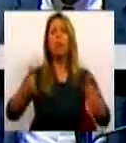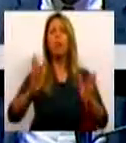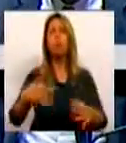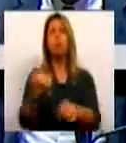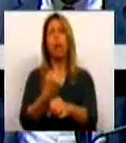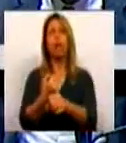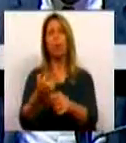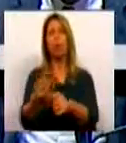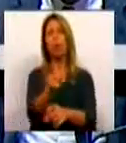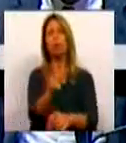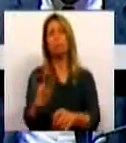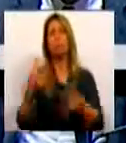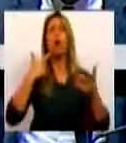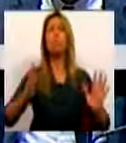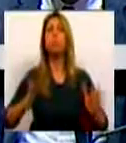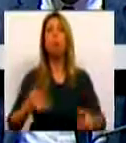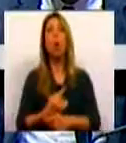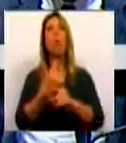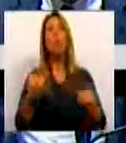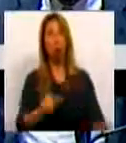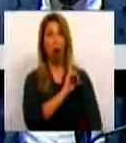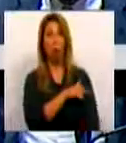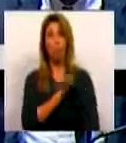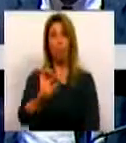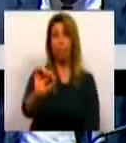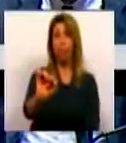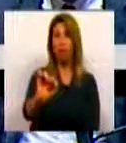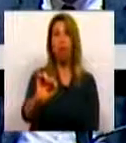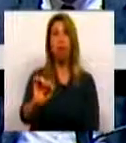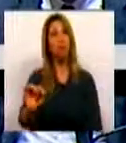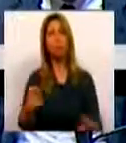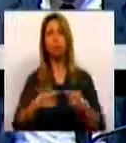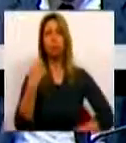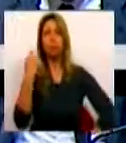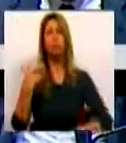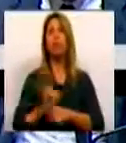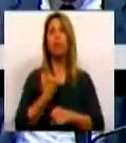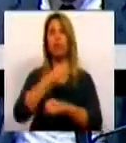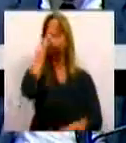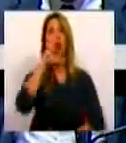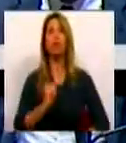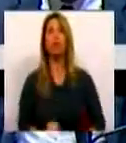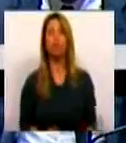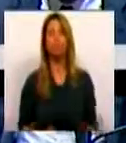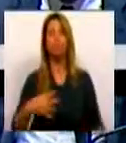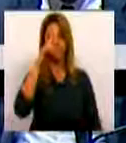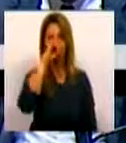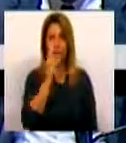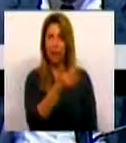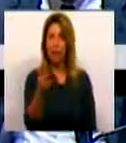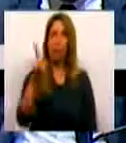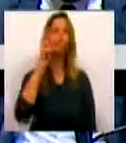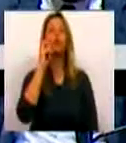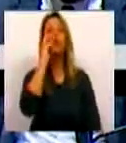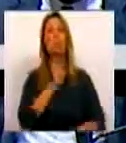porque as suas competências não se adequavam às funções do Ministério. Relembro, senhores e senhores